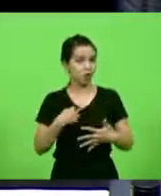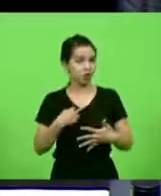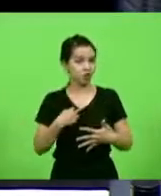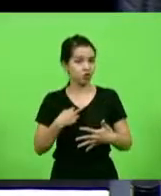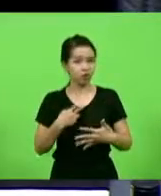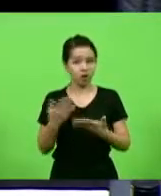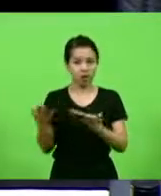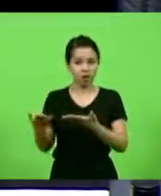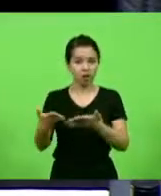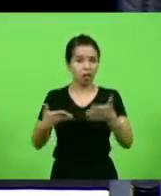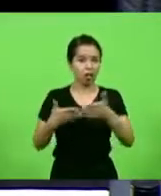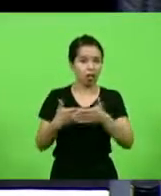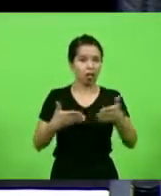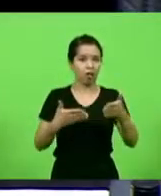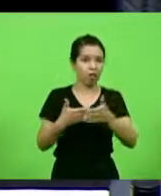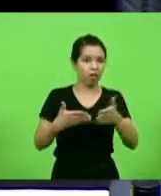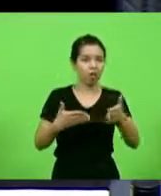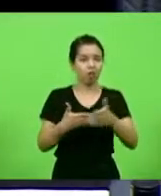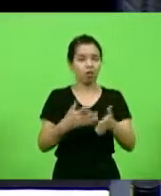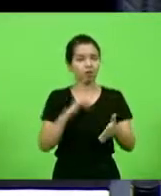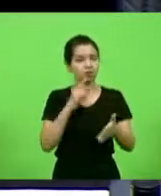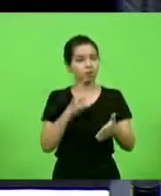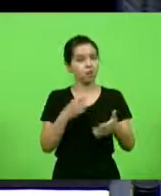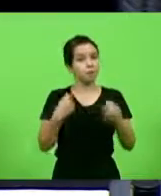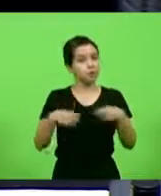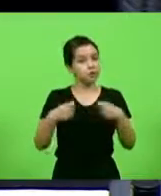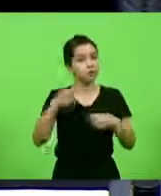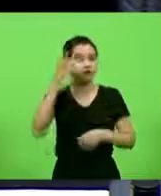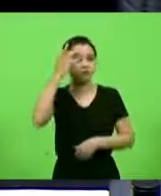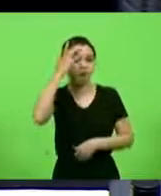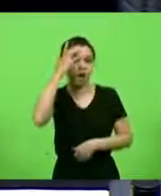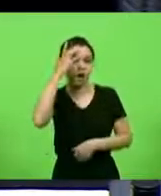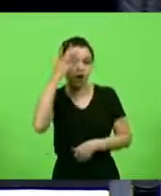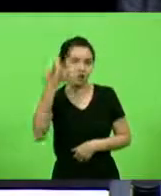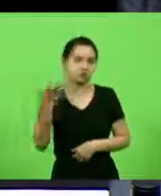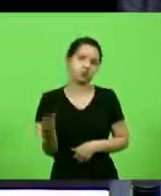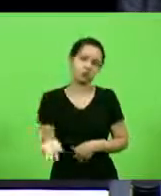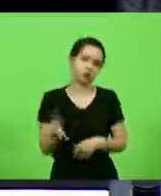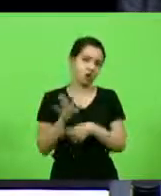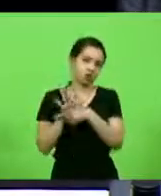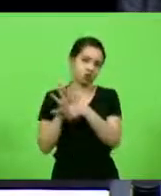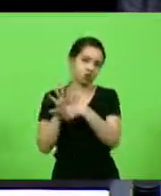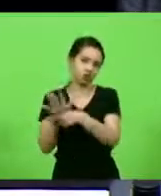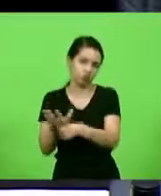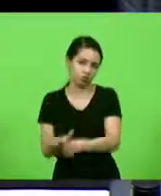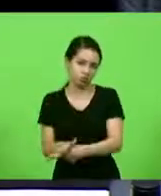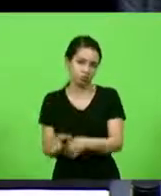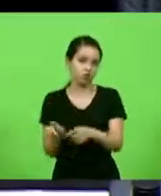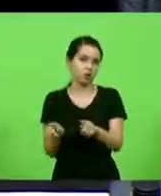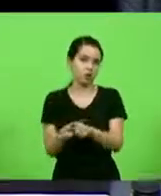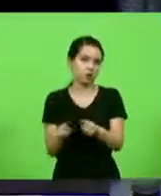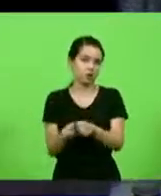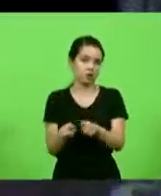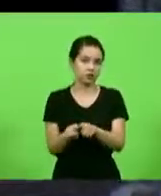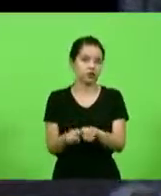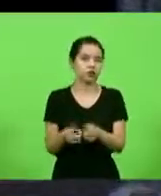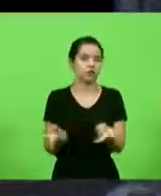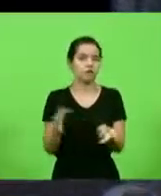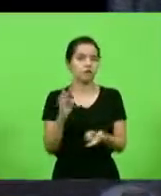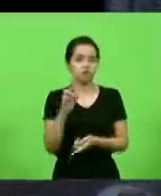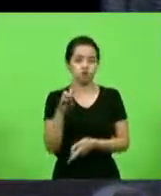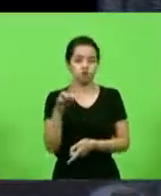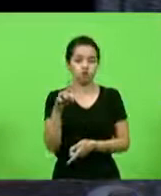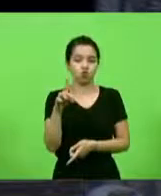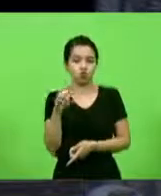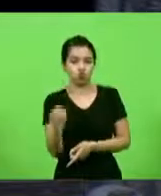pegar o empréstimo. Porque tem que ser facilitado, tem que ser subsidiado, tem que ser com fundo garantidor para não precisar da valista, tem que ser de